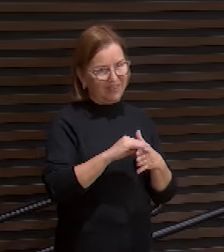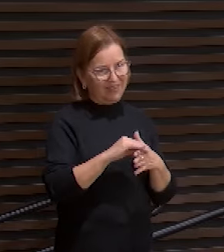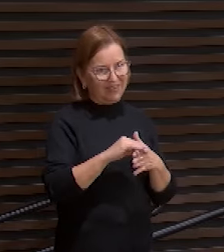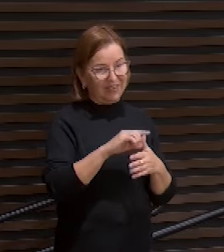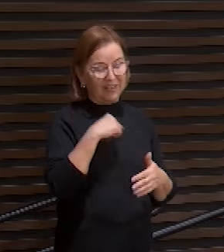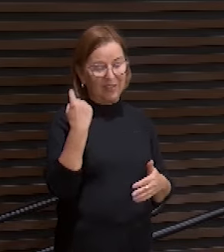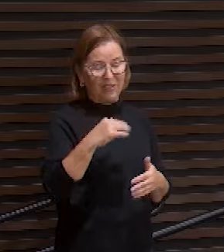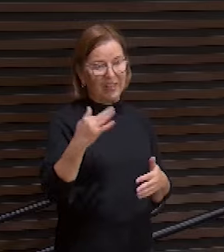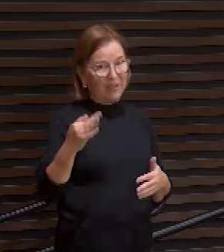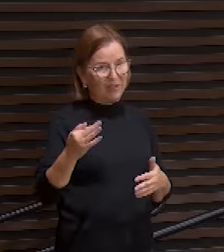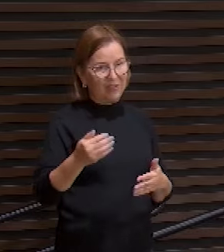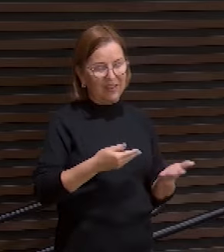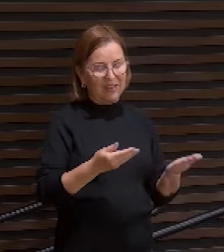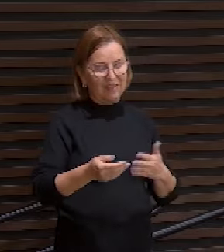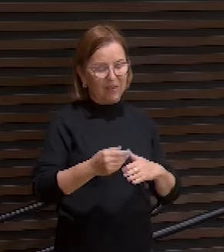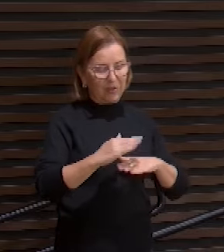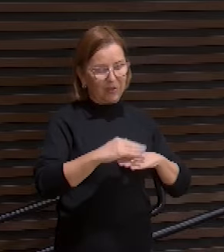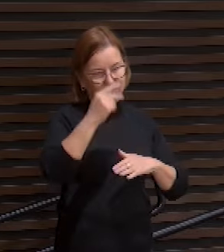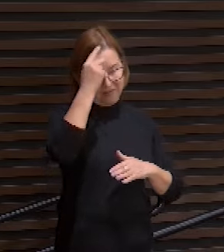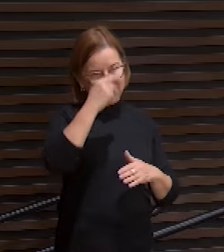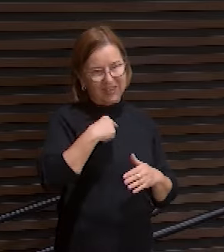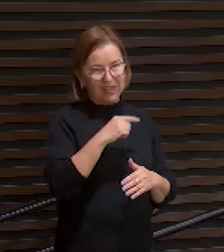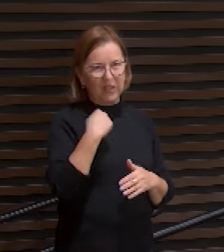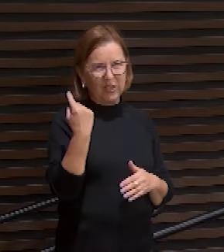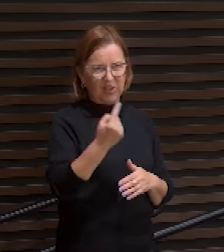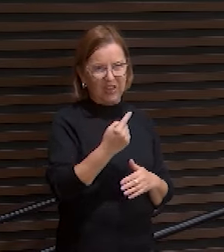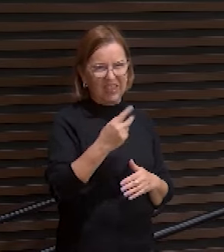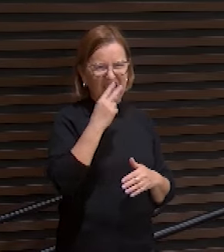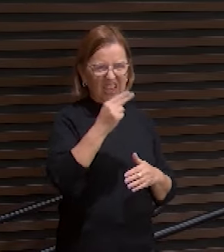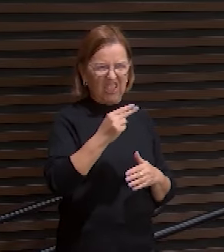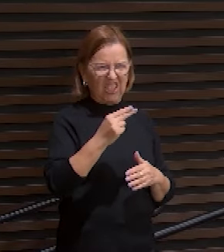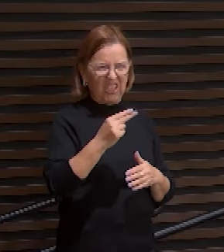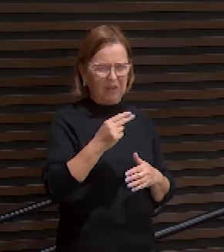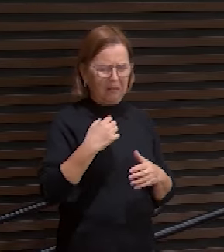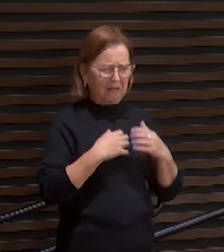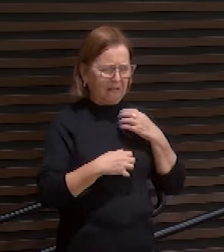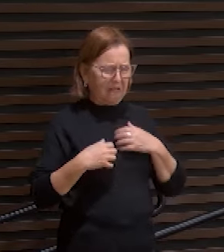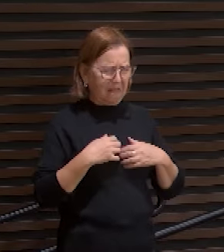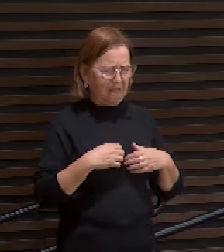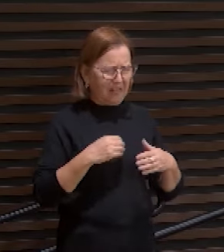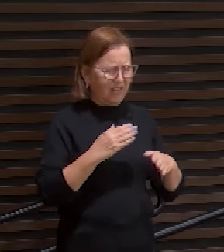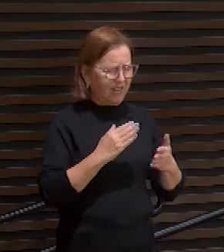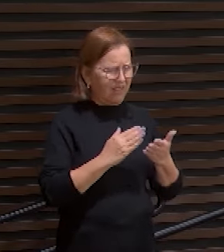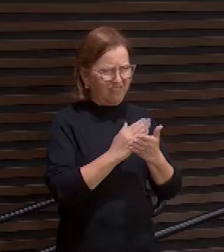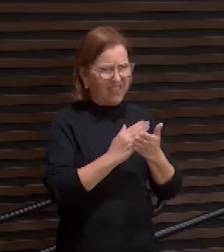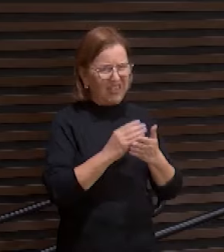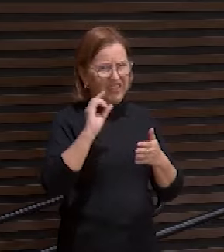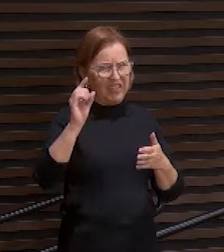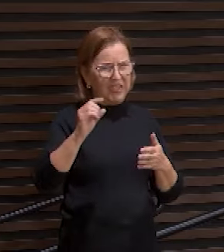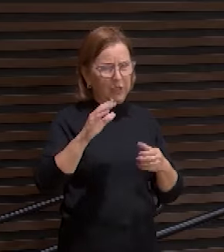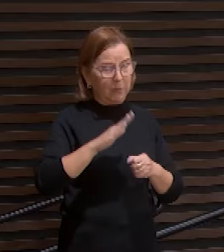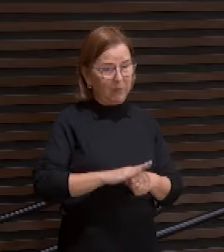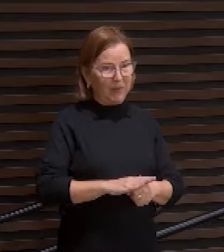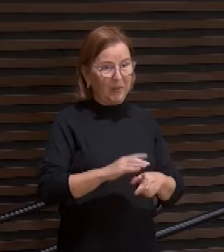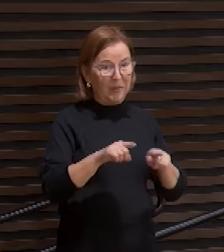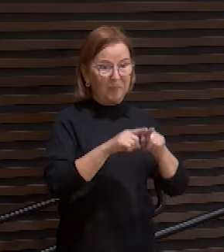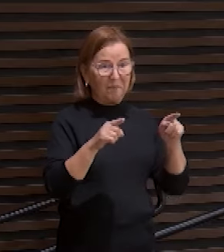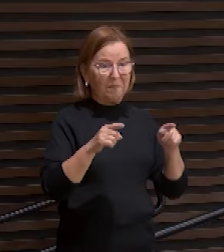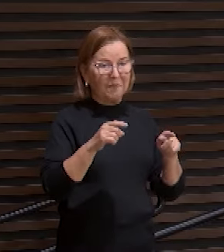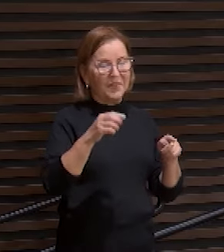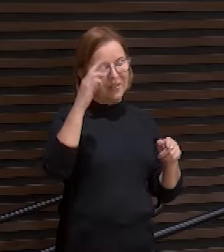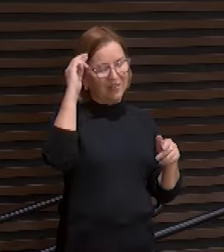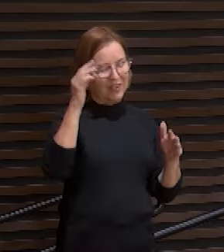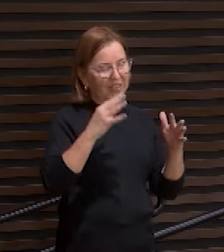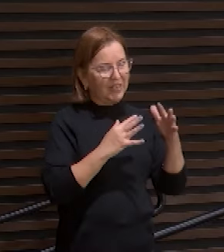sobre si nós reputávamos por aflito ferido de Deus e oprimido mas ele foi traspassado